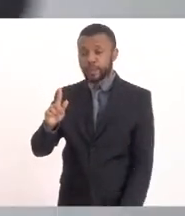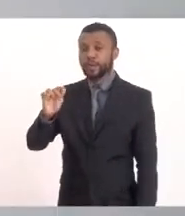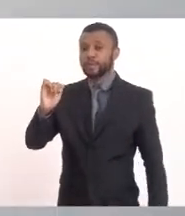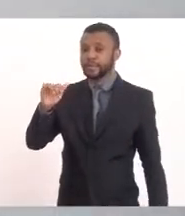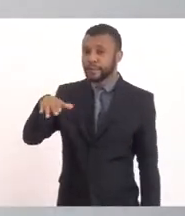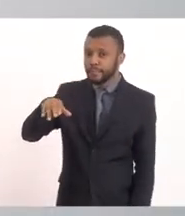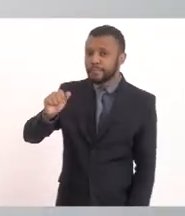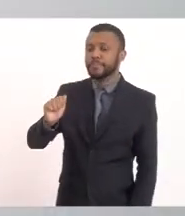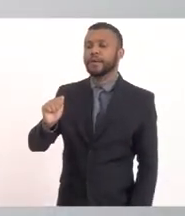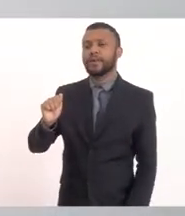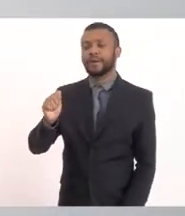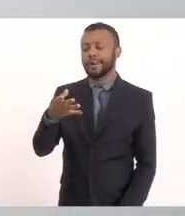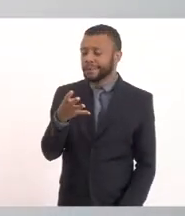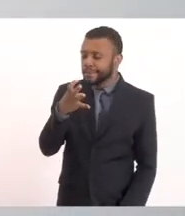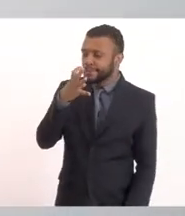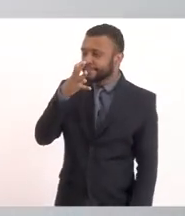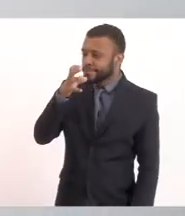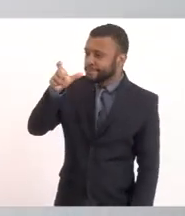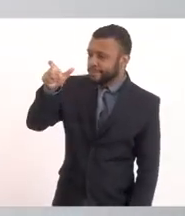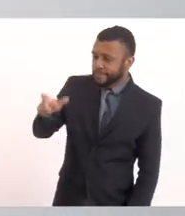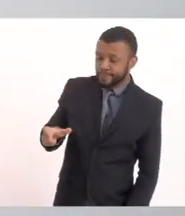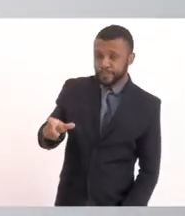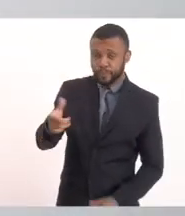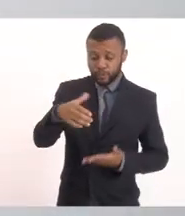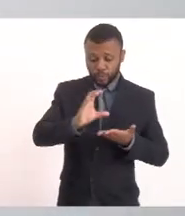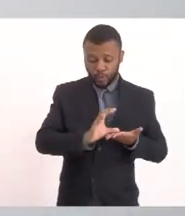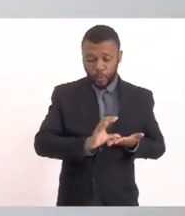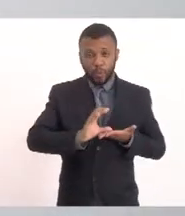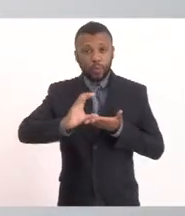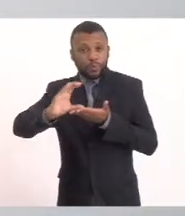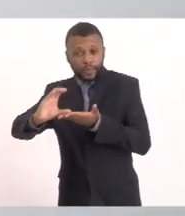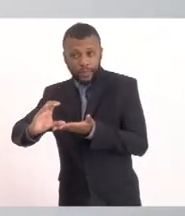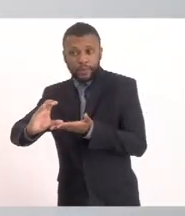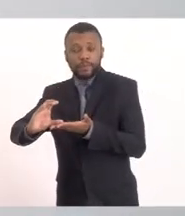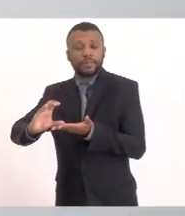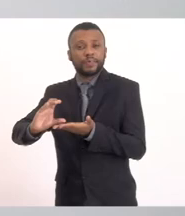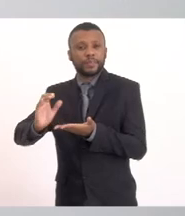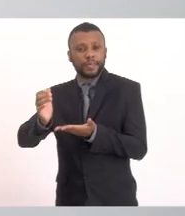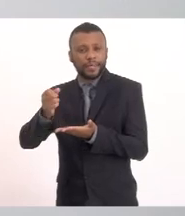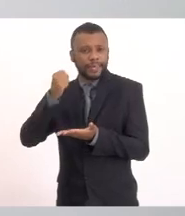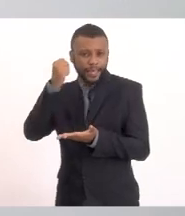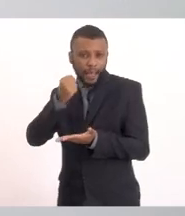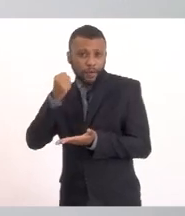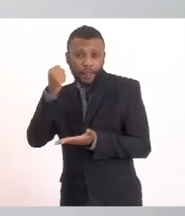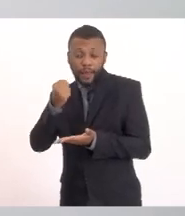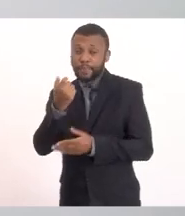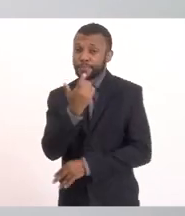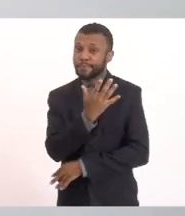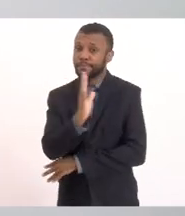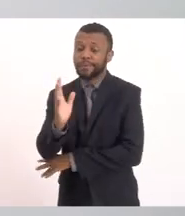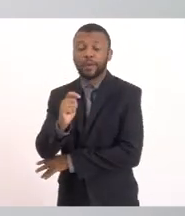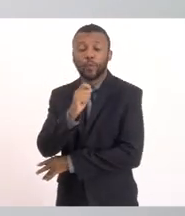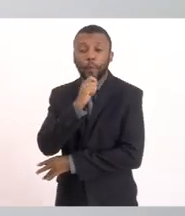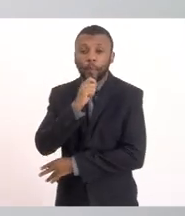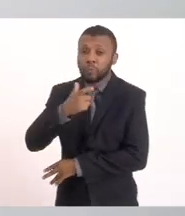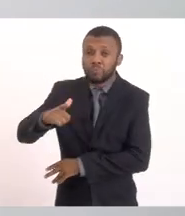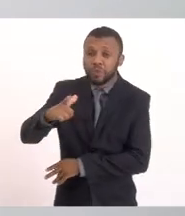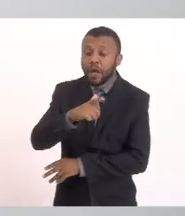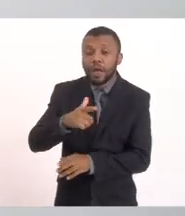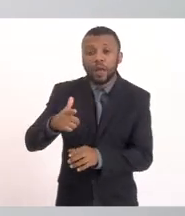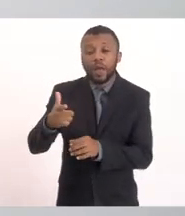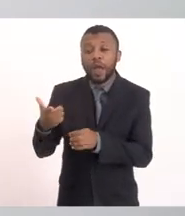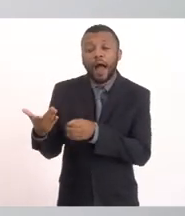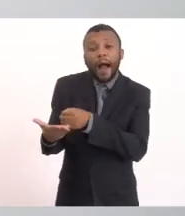tanto admiro O Conselho de Saquarema De Meio Ambiente Não está tendo A estrutura de trabalho